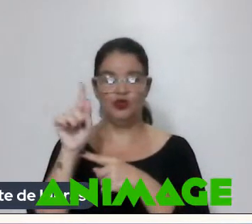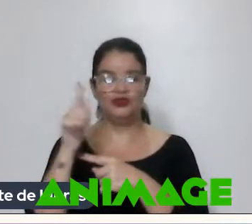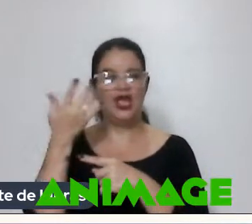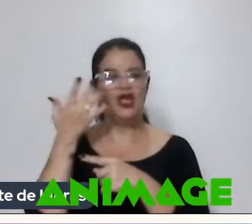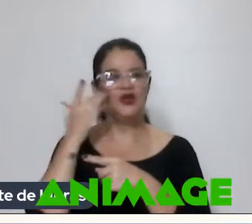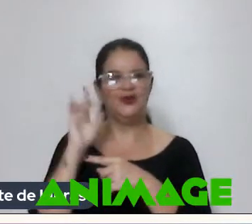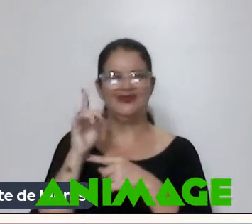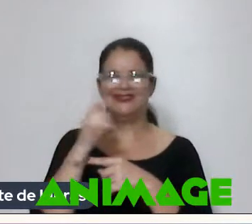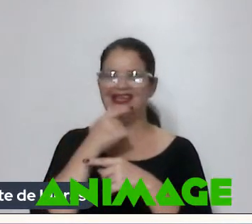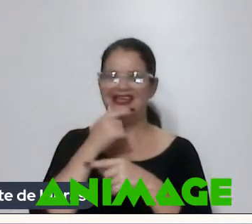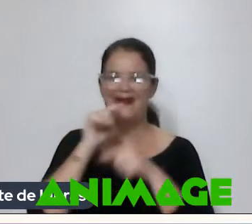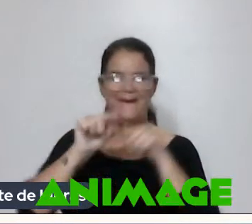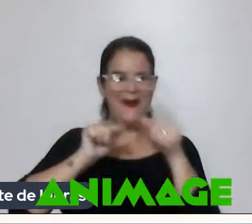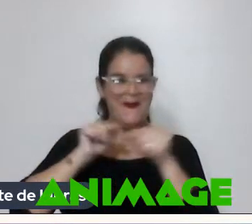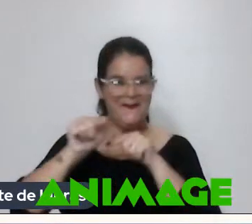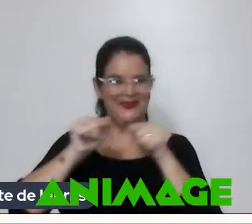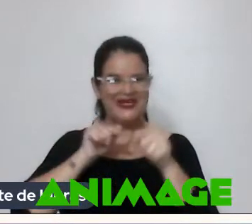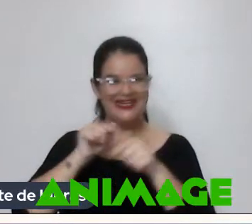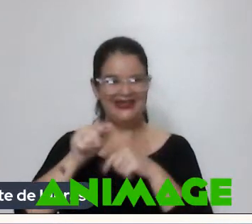Com algum irmão perdido